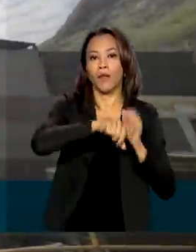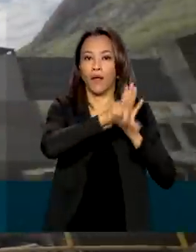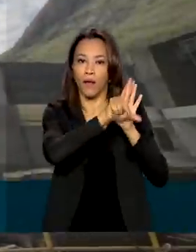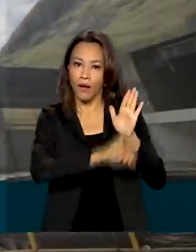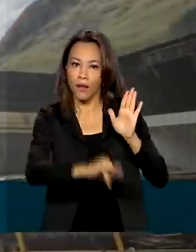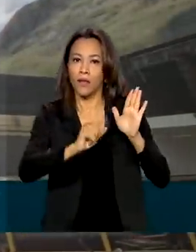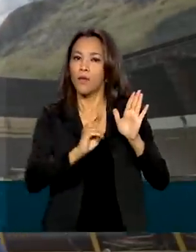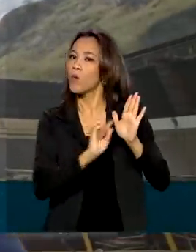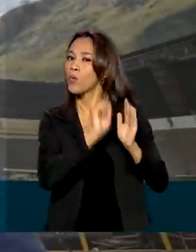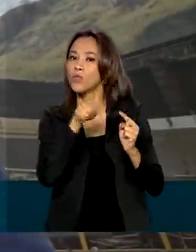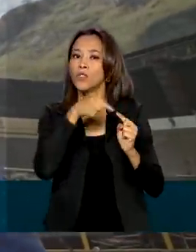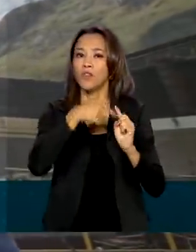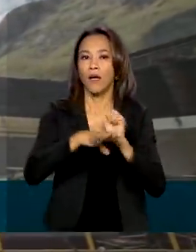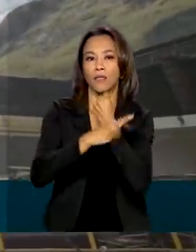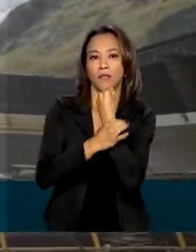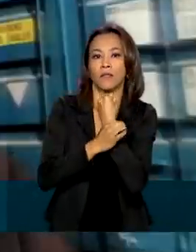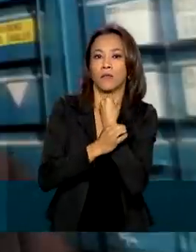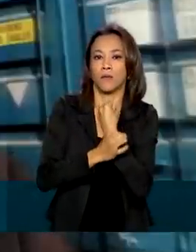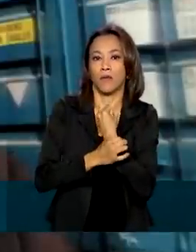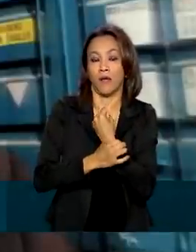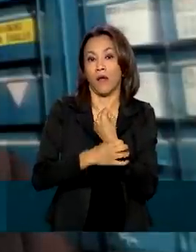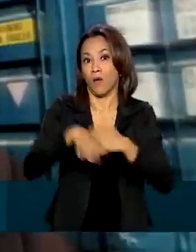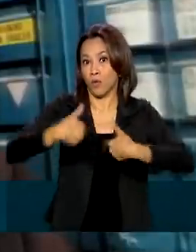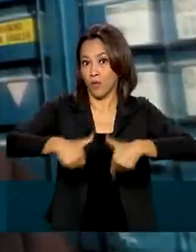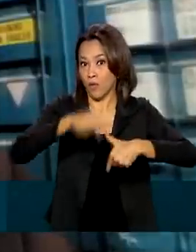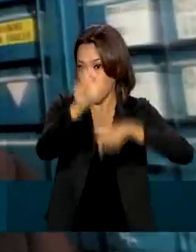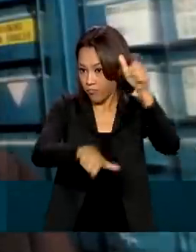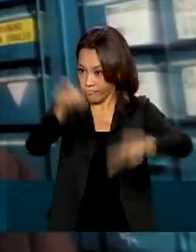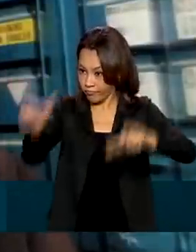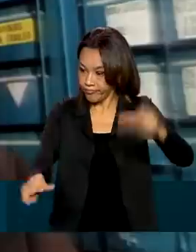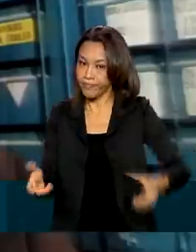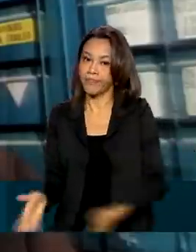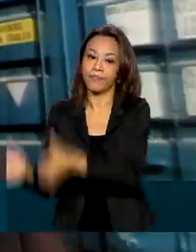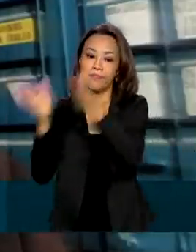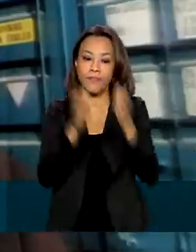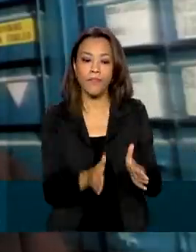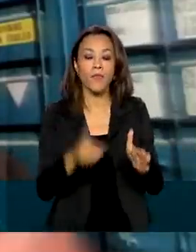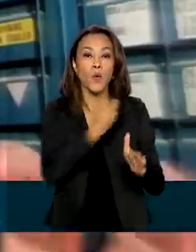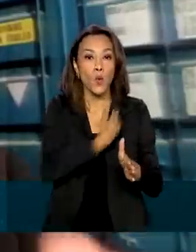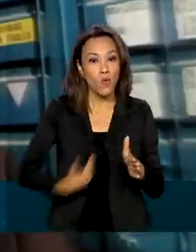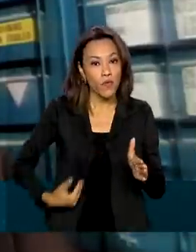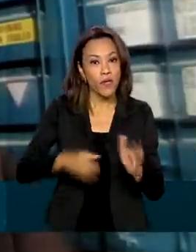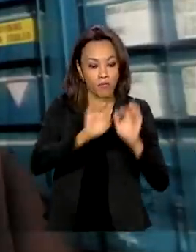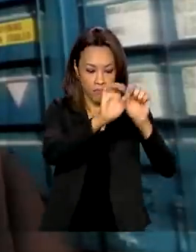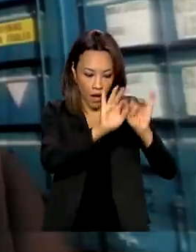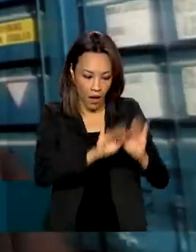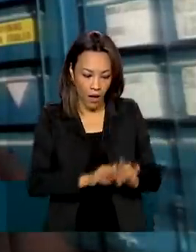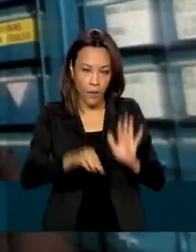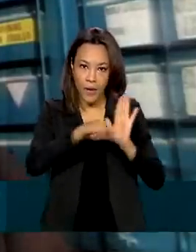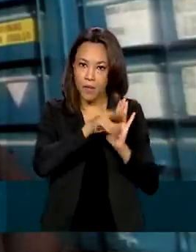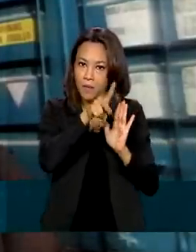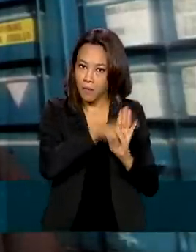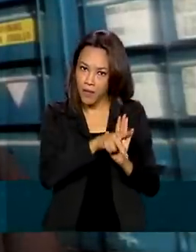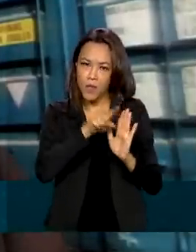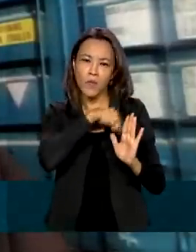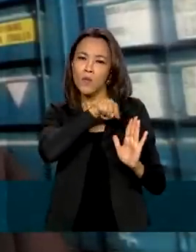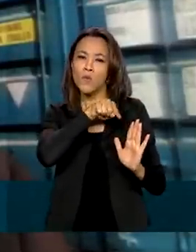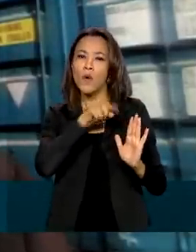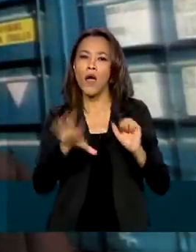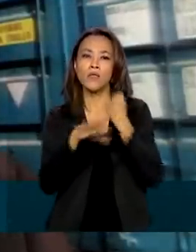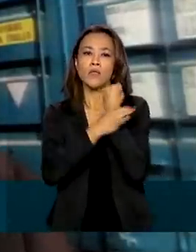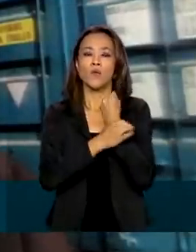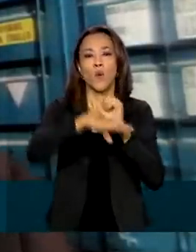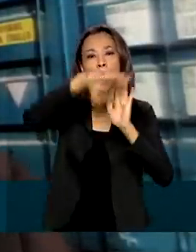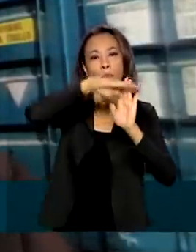garantir a proteção dos trabalhadores. O governo editou uma medida provisória que garantiu um programa de apoio e proteção aos